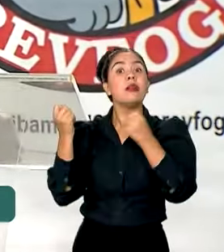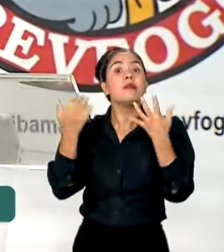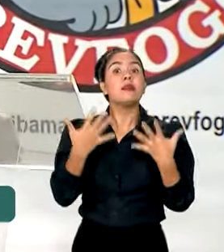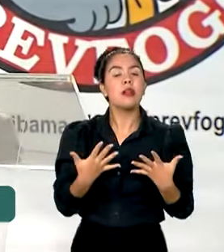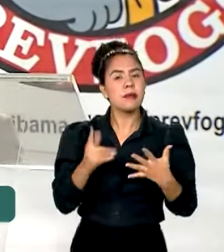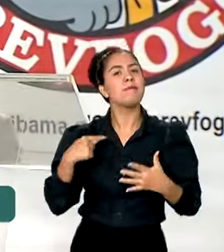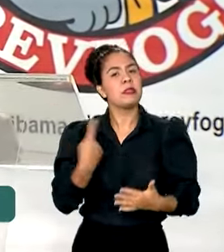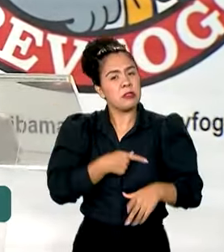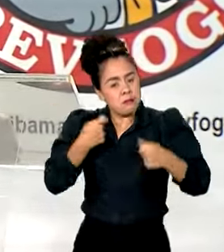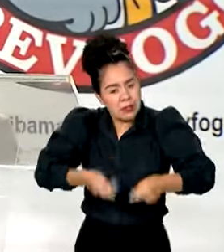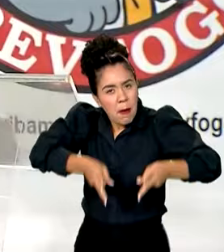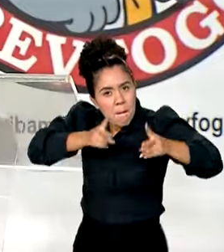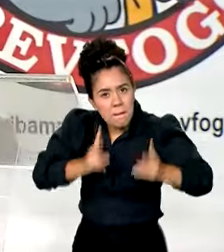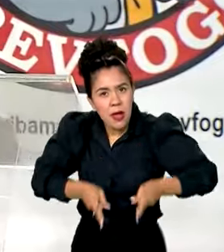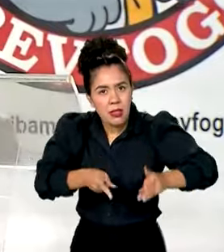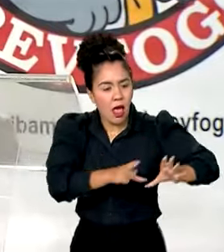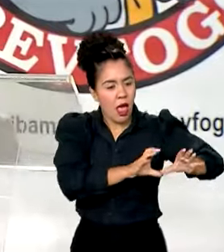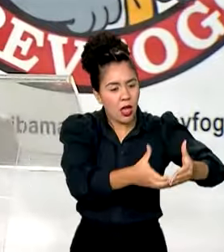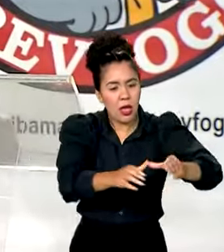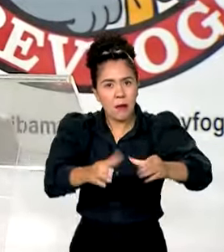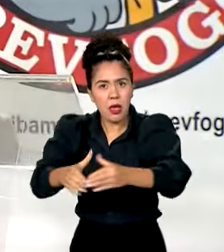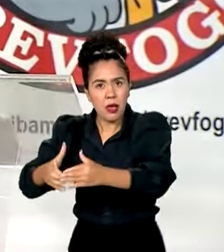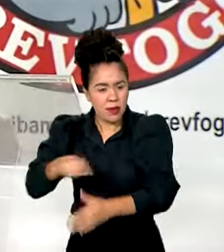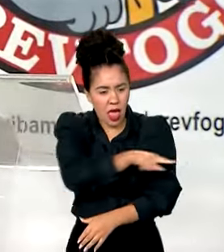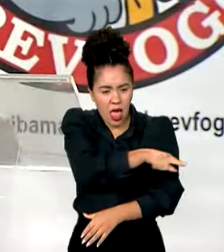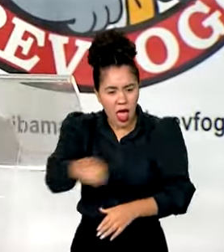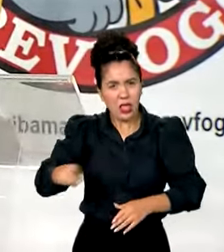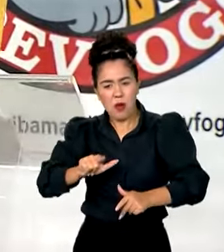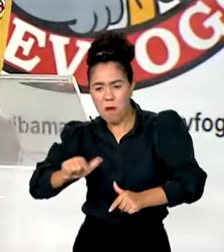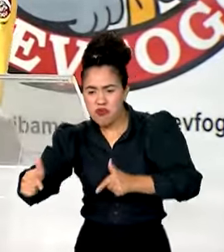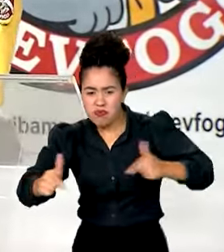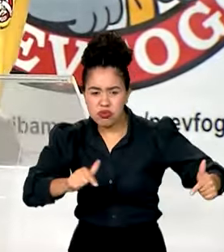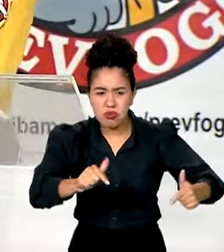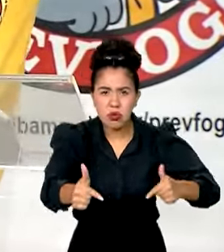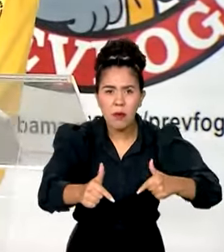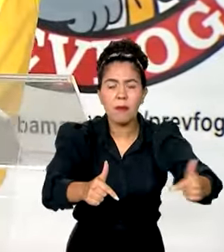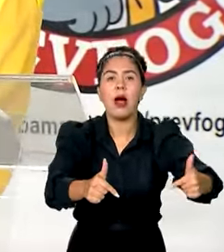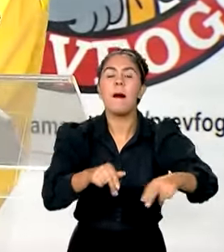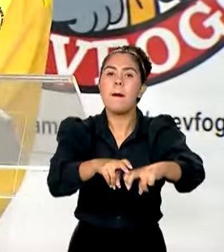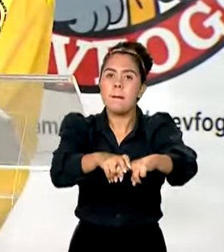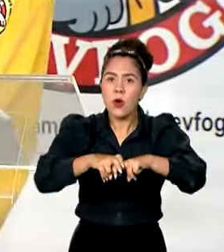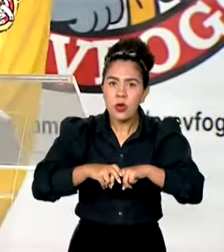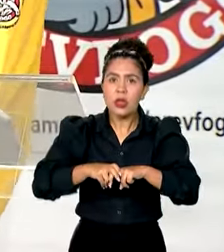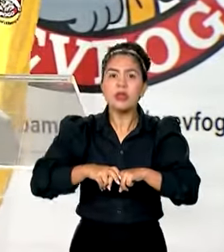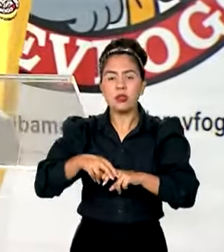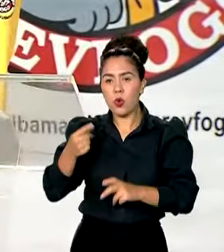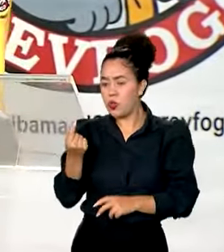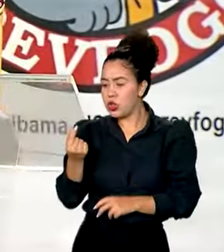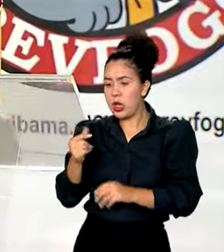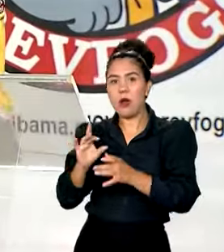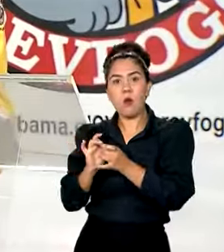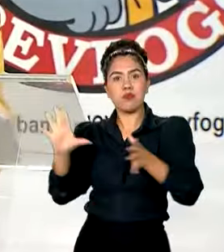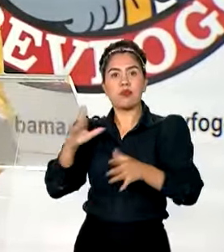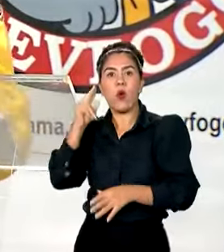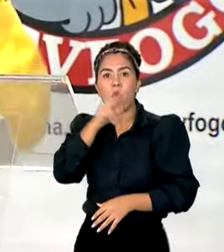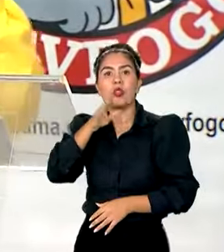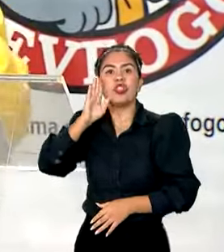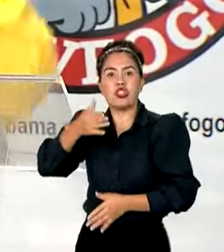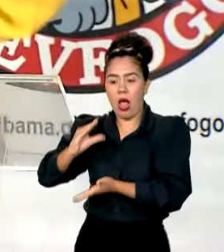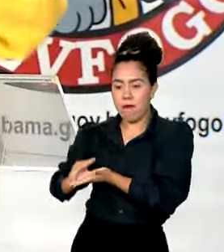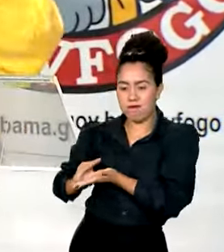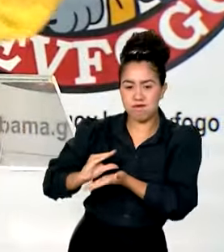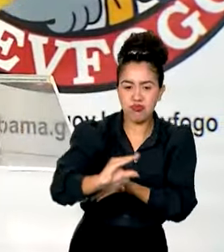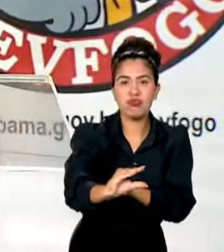manter as nossas equipes mobilizadas, a nossa base, por isso o recurso extraordinário que foi aprovado de forma